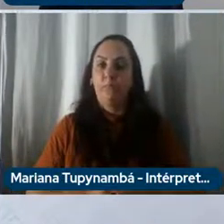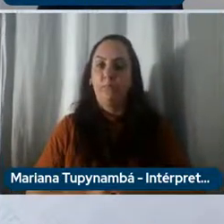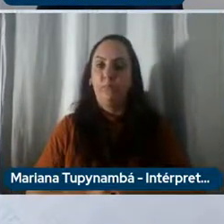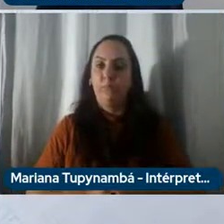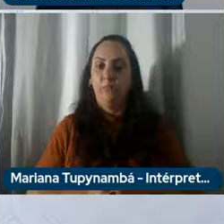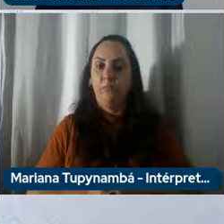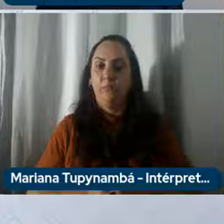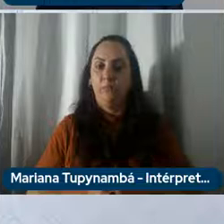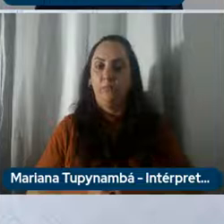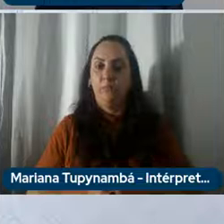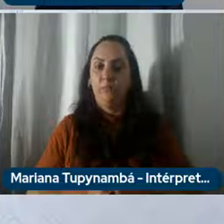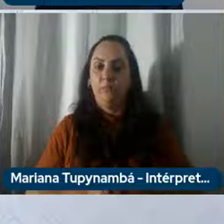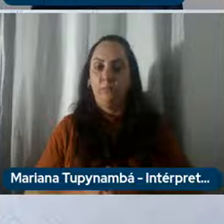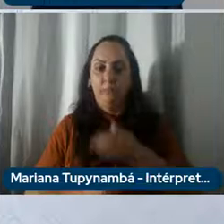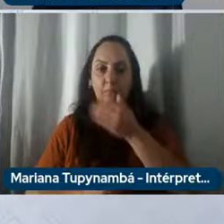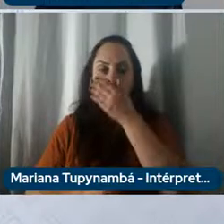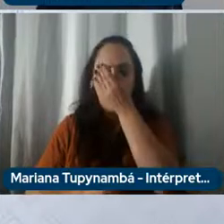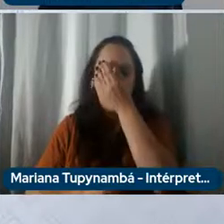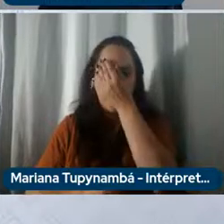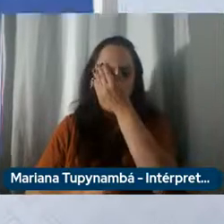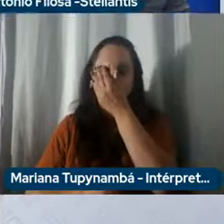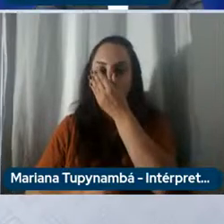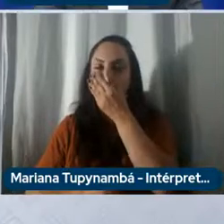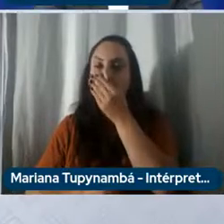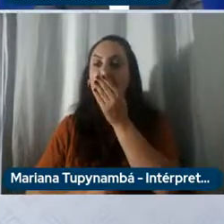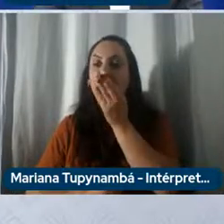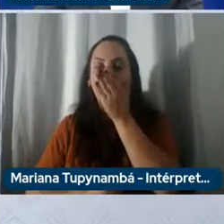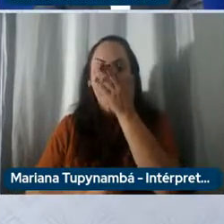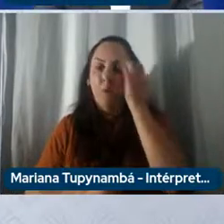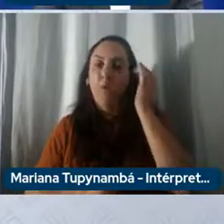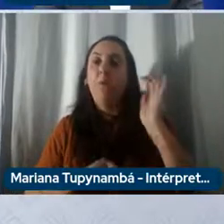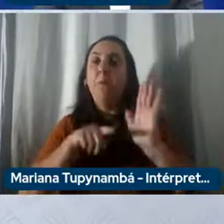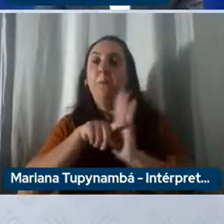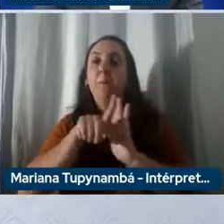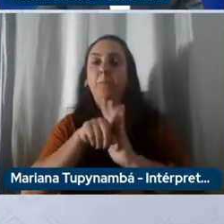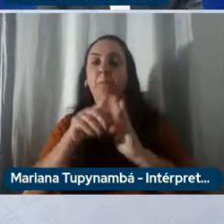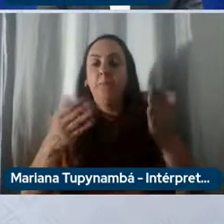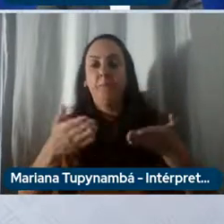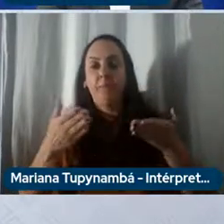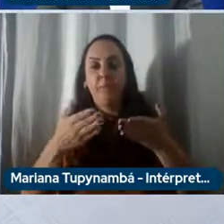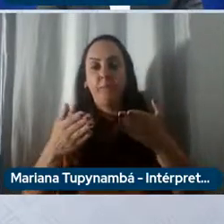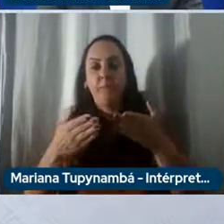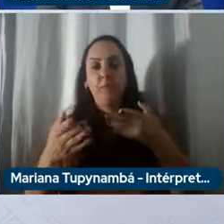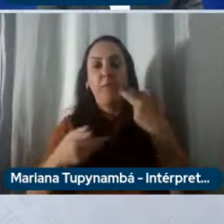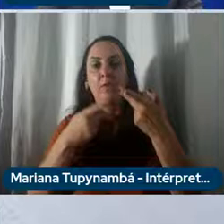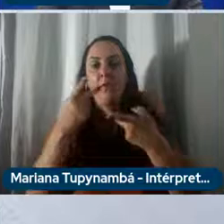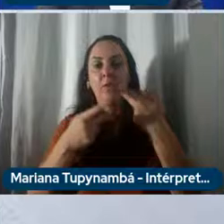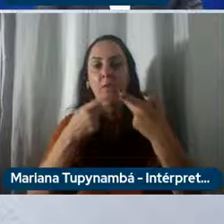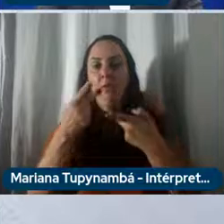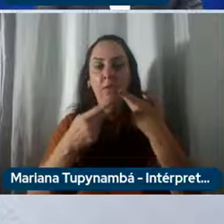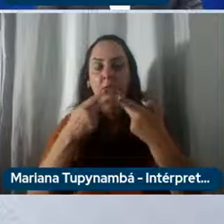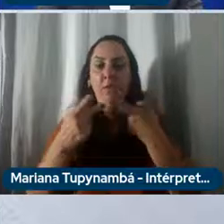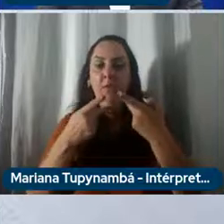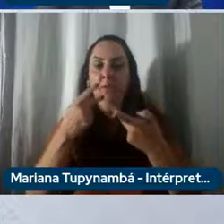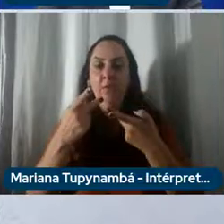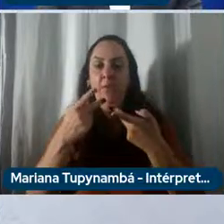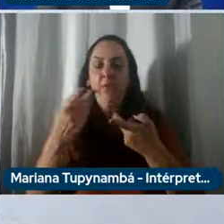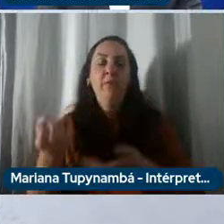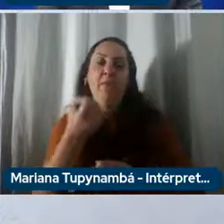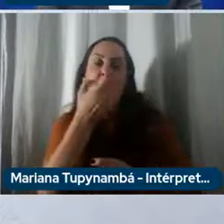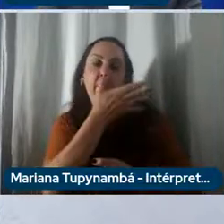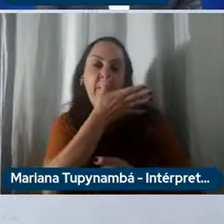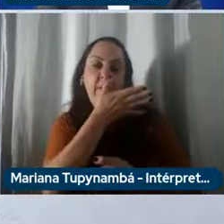bom essa pergunta ela diz respeito a questão de inovação